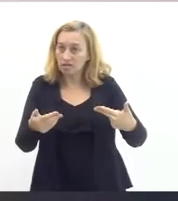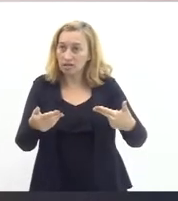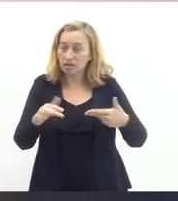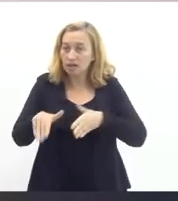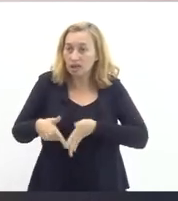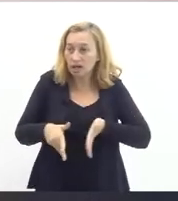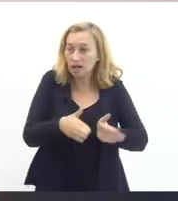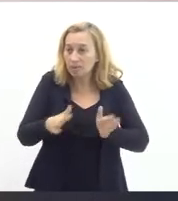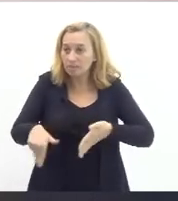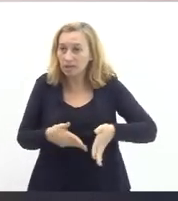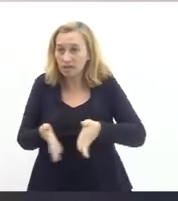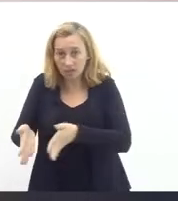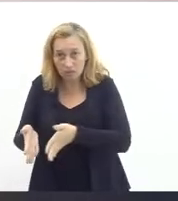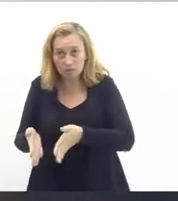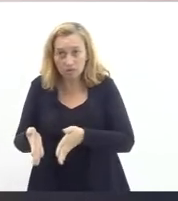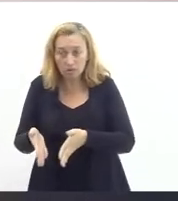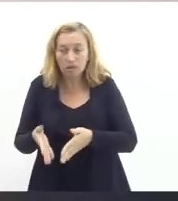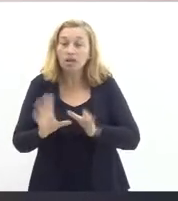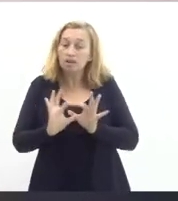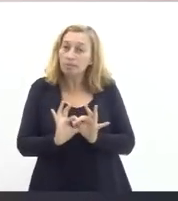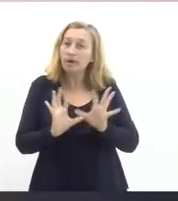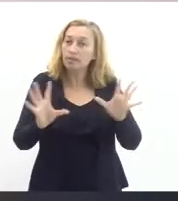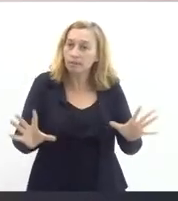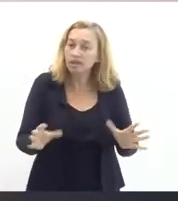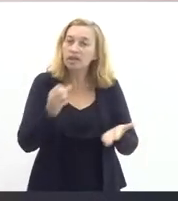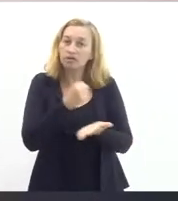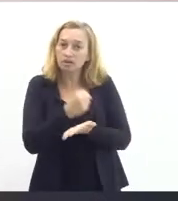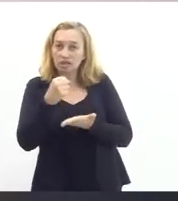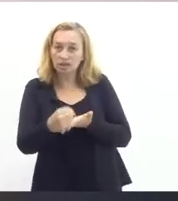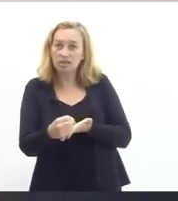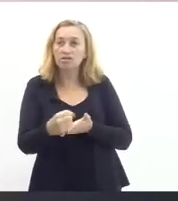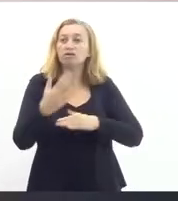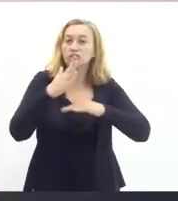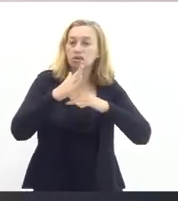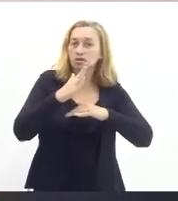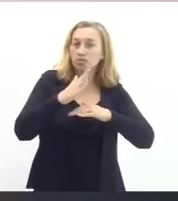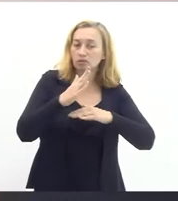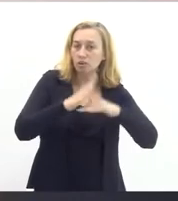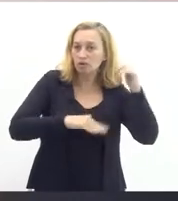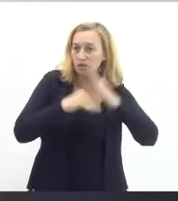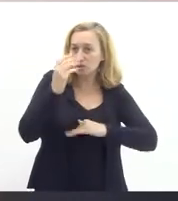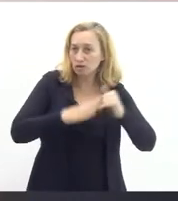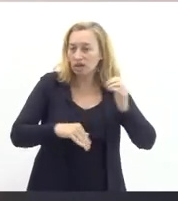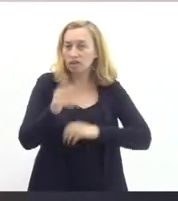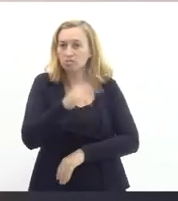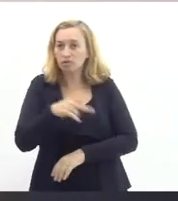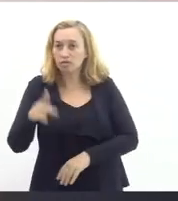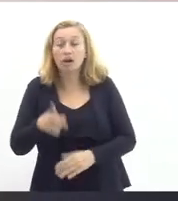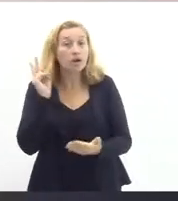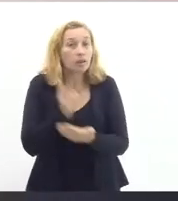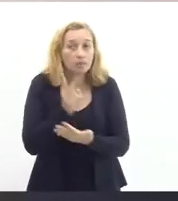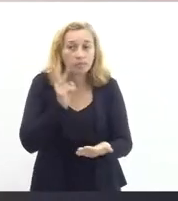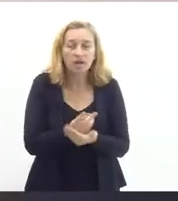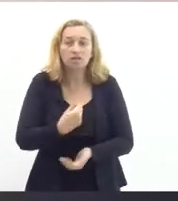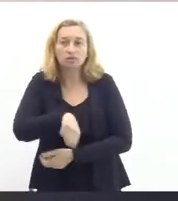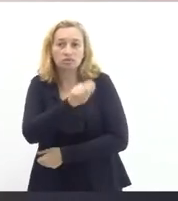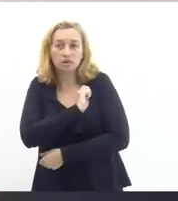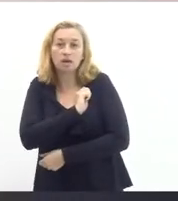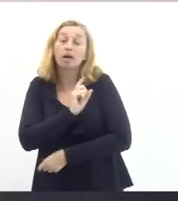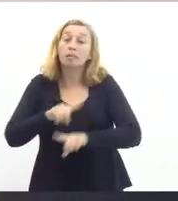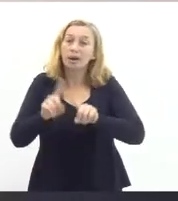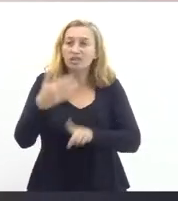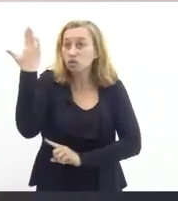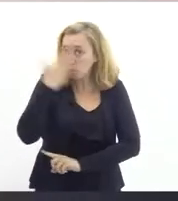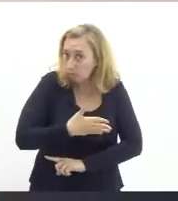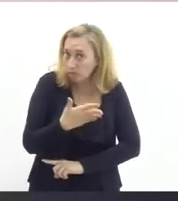várias nuances que permitem a contratação de professores, mesmo sob o regime de recuperação fiscal, desde que haja comprovada